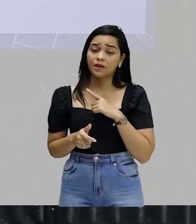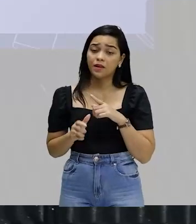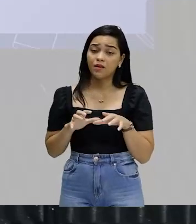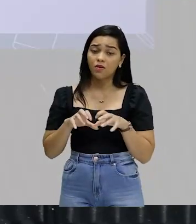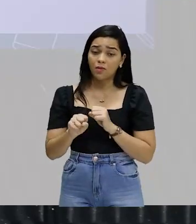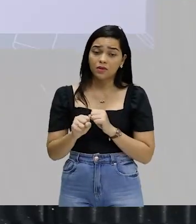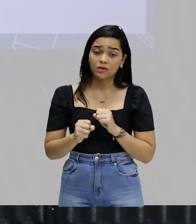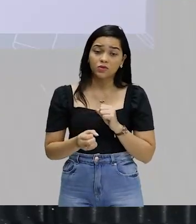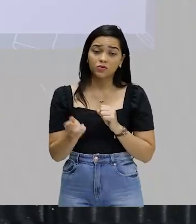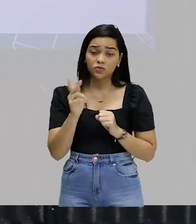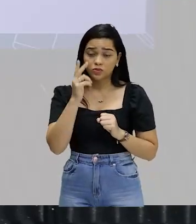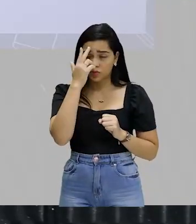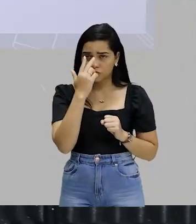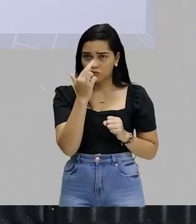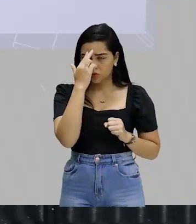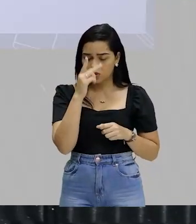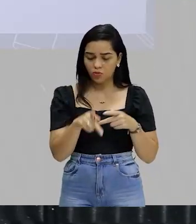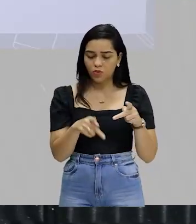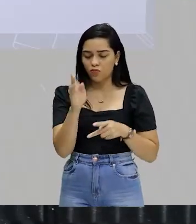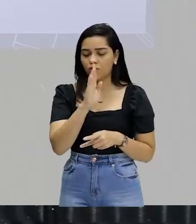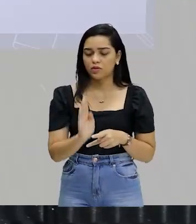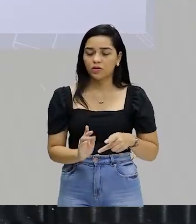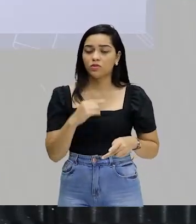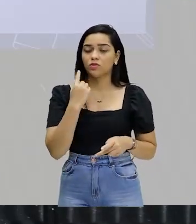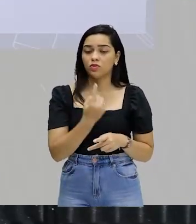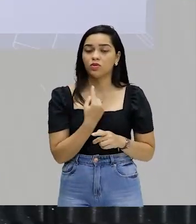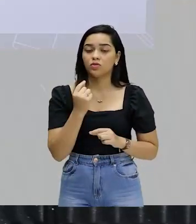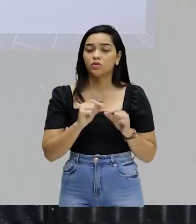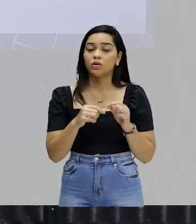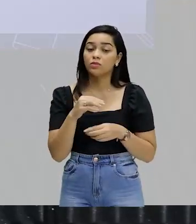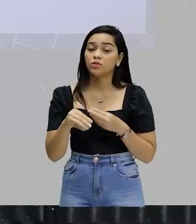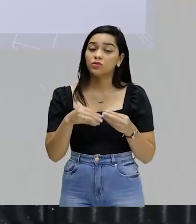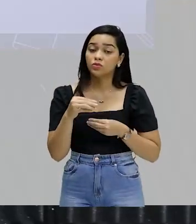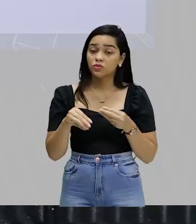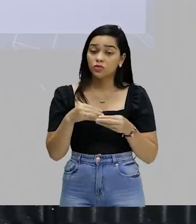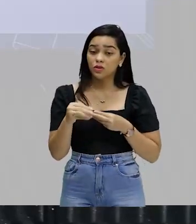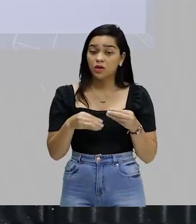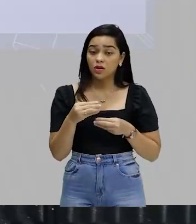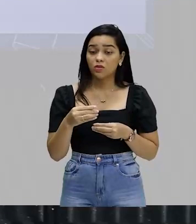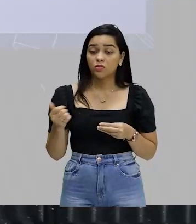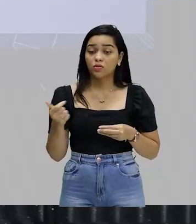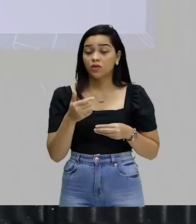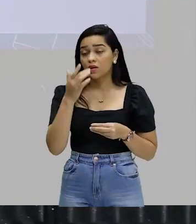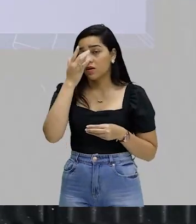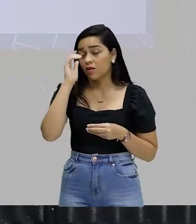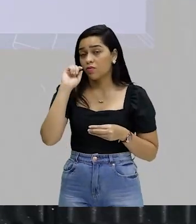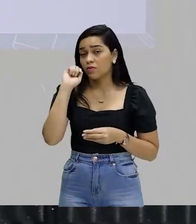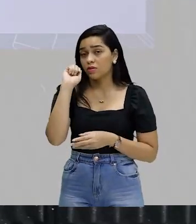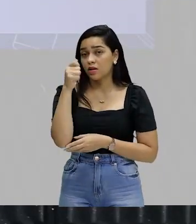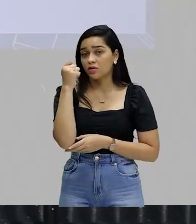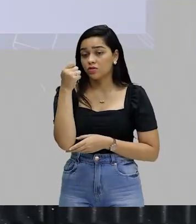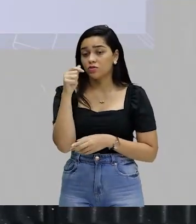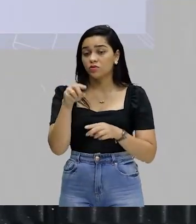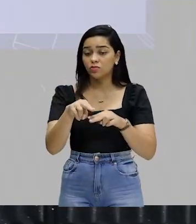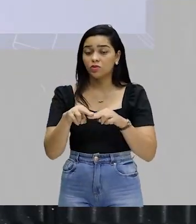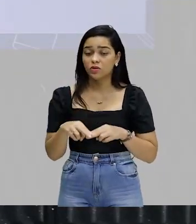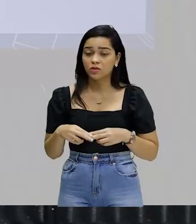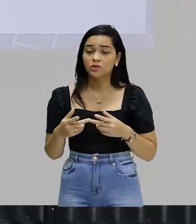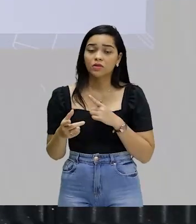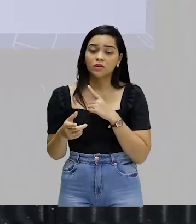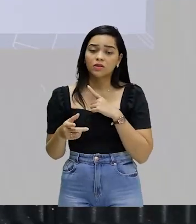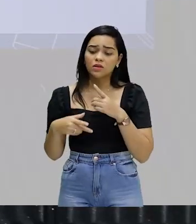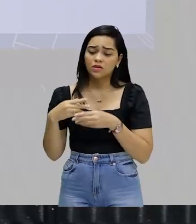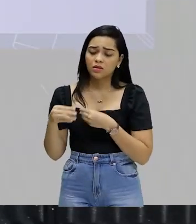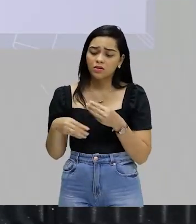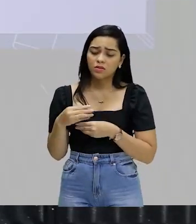histórica do povo brasileiro nós somos um povo mais miscigenado por exemplo do que os argentinos e aí por essa questão da